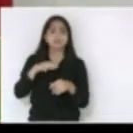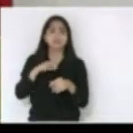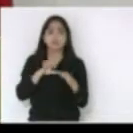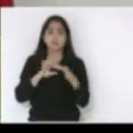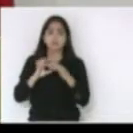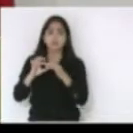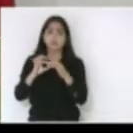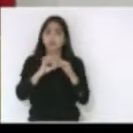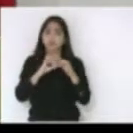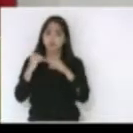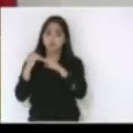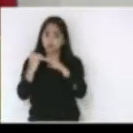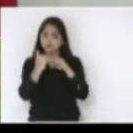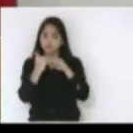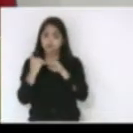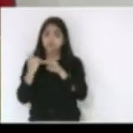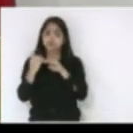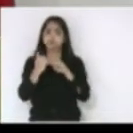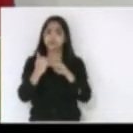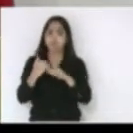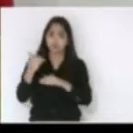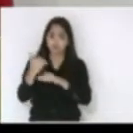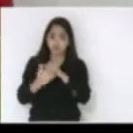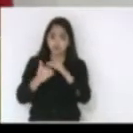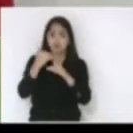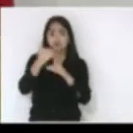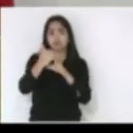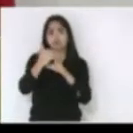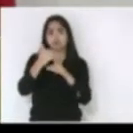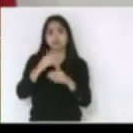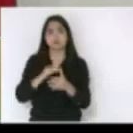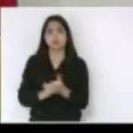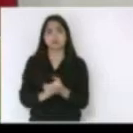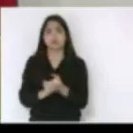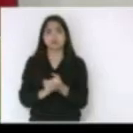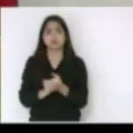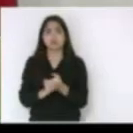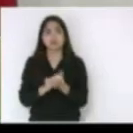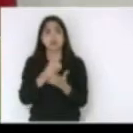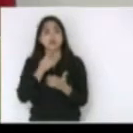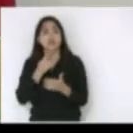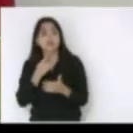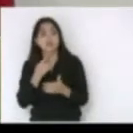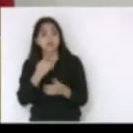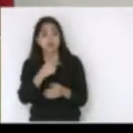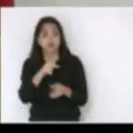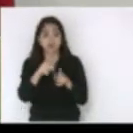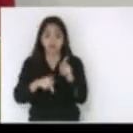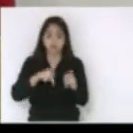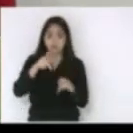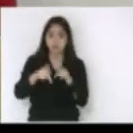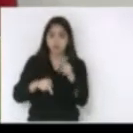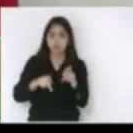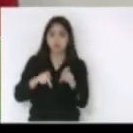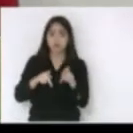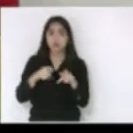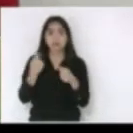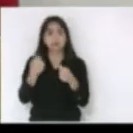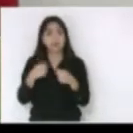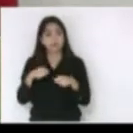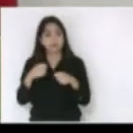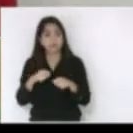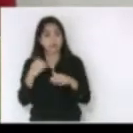novos rumos para o país e que preciso contemplar a vontade popular e a necessidade da indústria